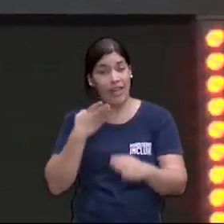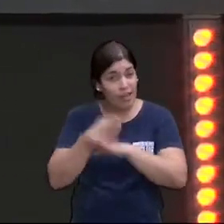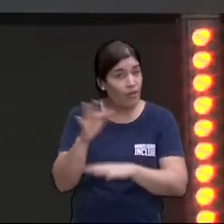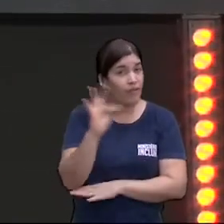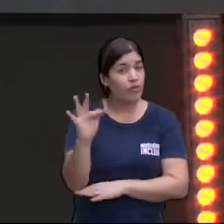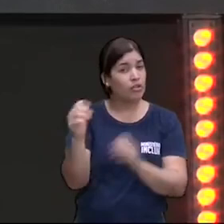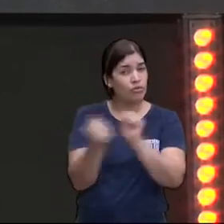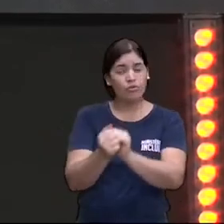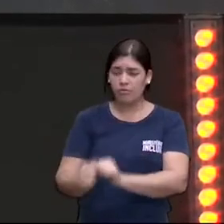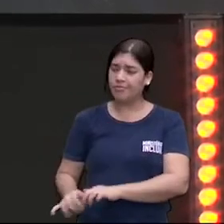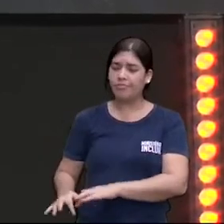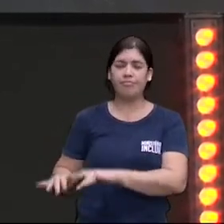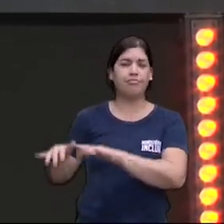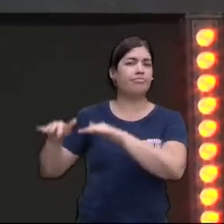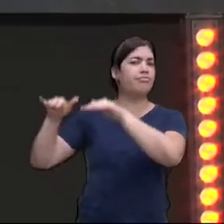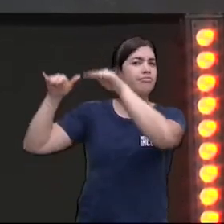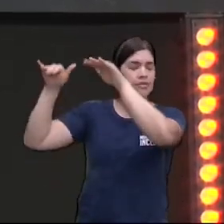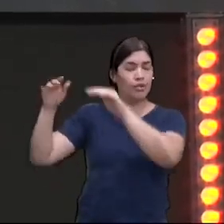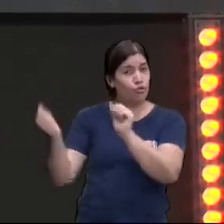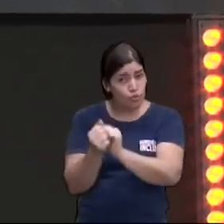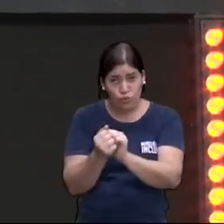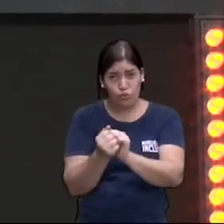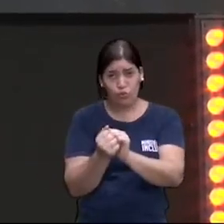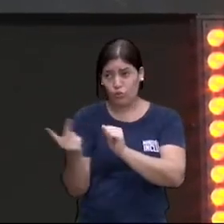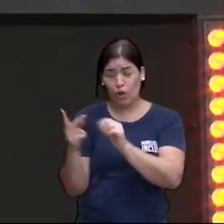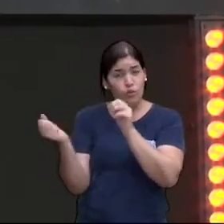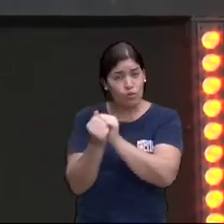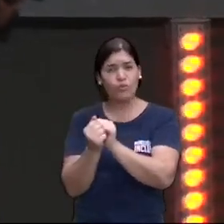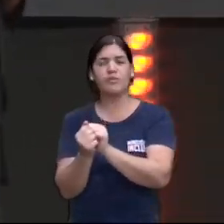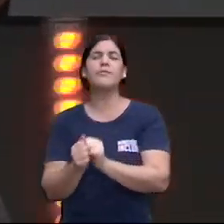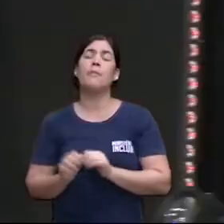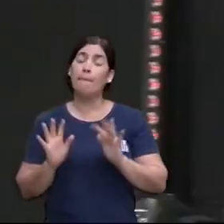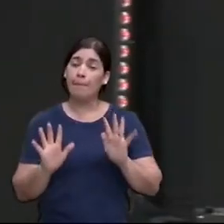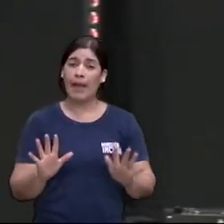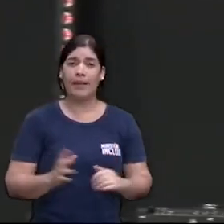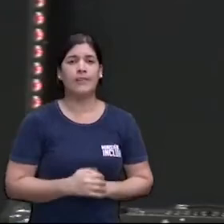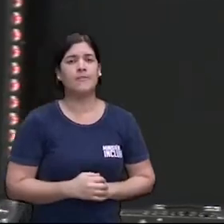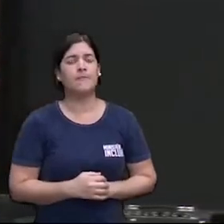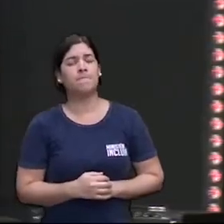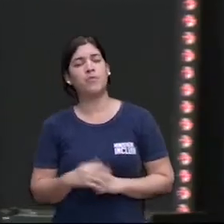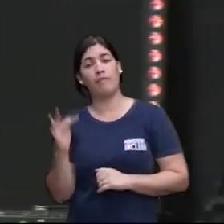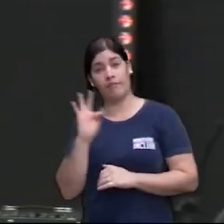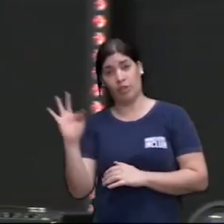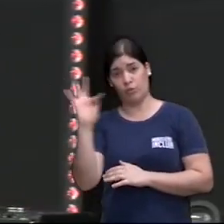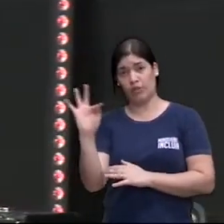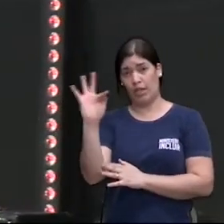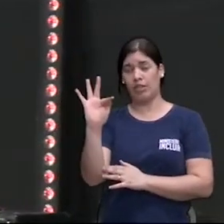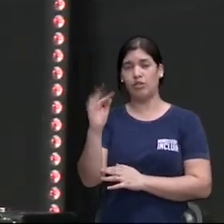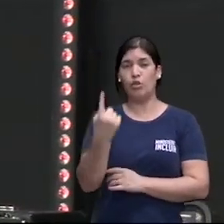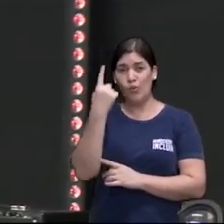juntos juntos mas aí quando chegou na faculdade um